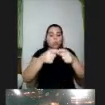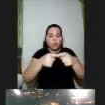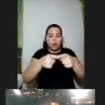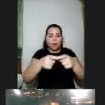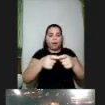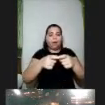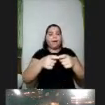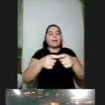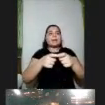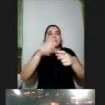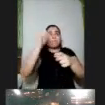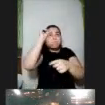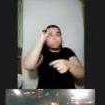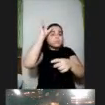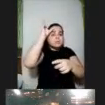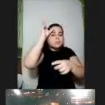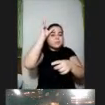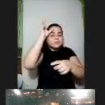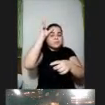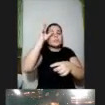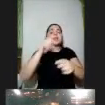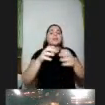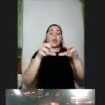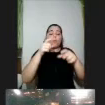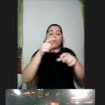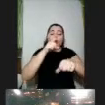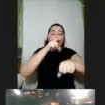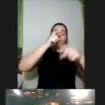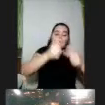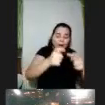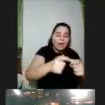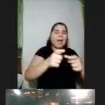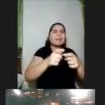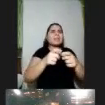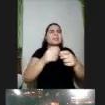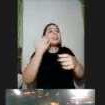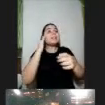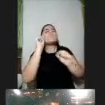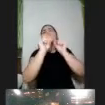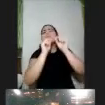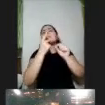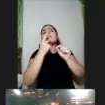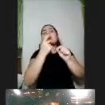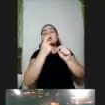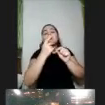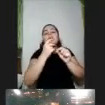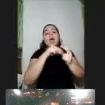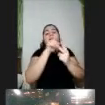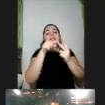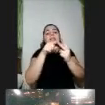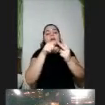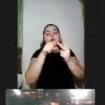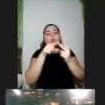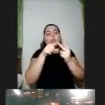reconhecimento que é essa rede que reconhece do que a gente está falando a segunda rede que aparece aqui na nossa imagem